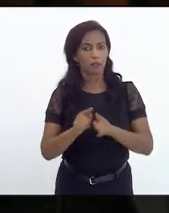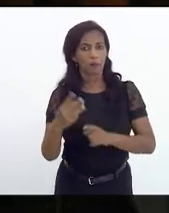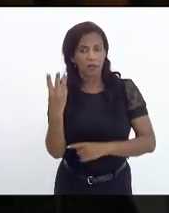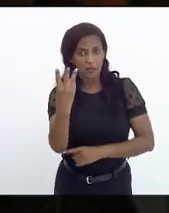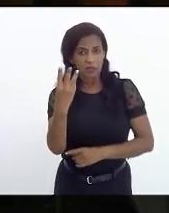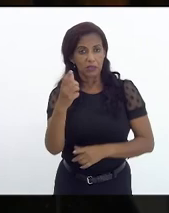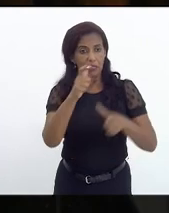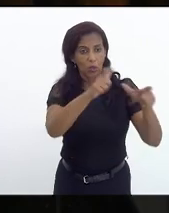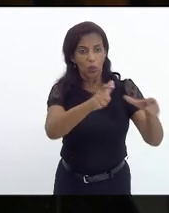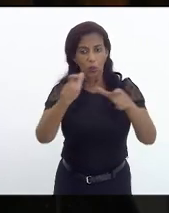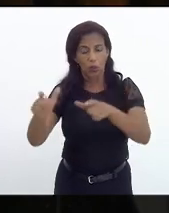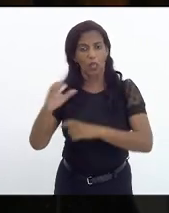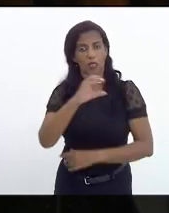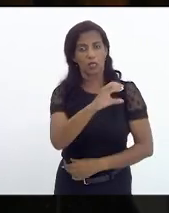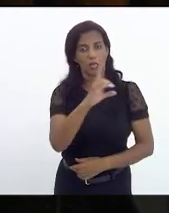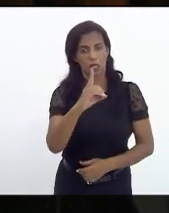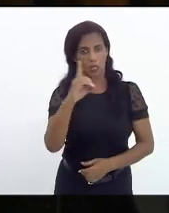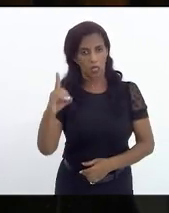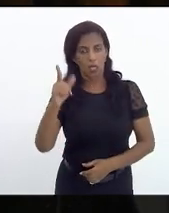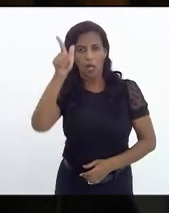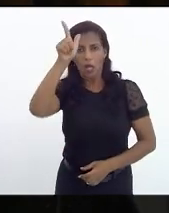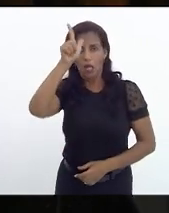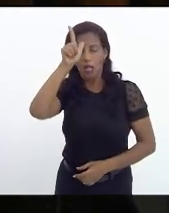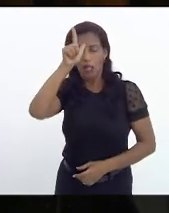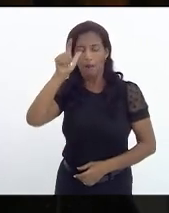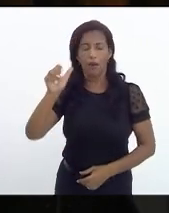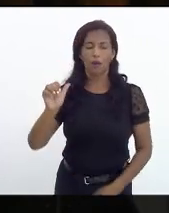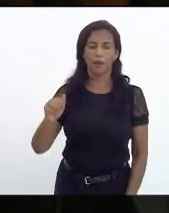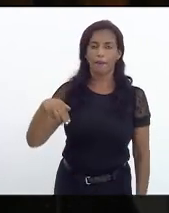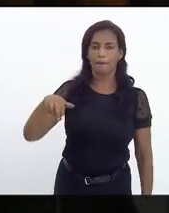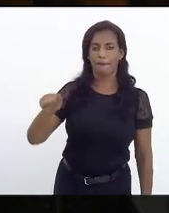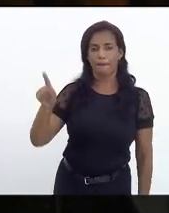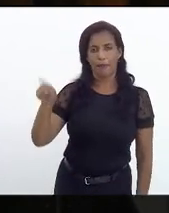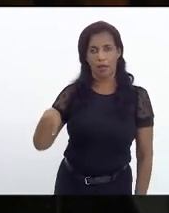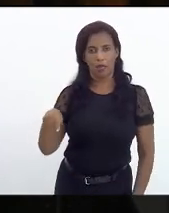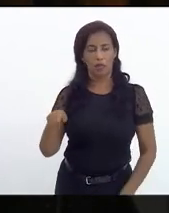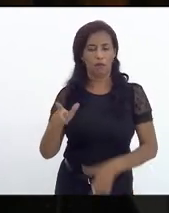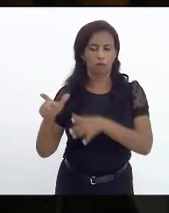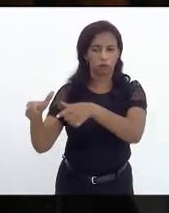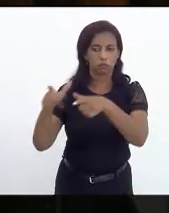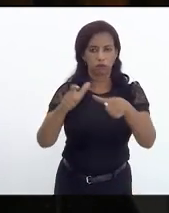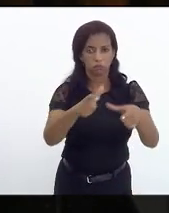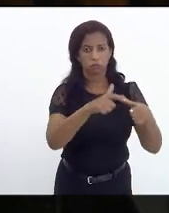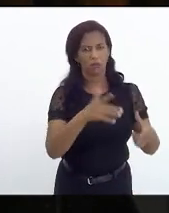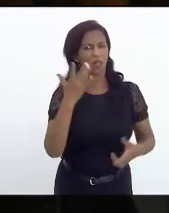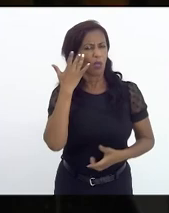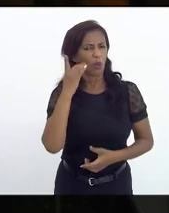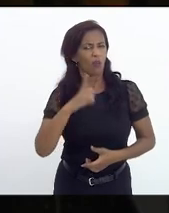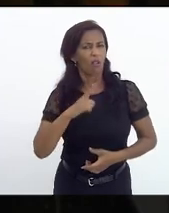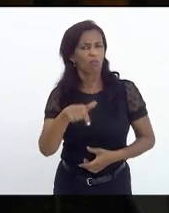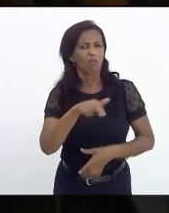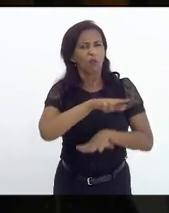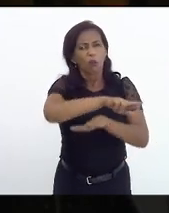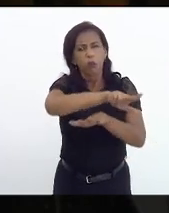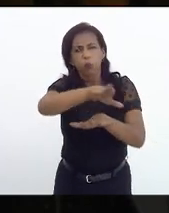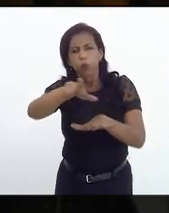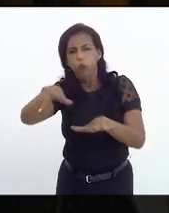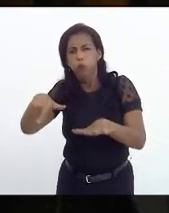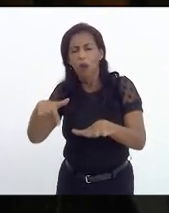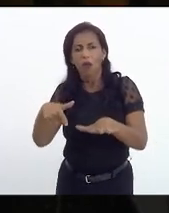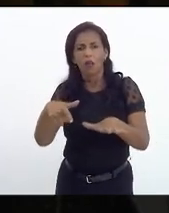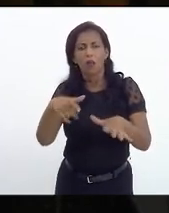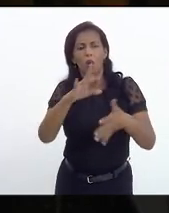territórios que são a cidade de Deus o complexo da Maré e o complexo do do alemão eu acho que aqui tem vários elementos